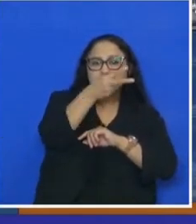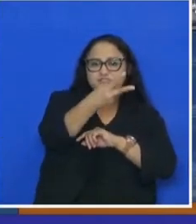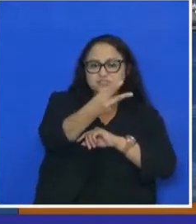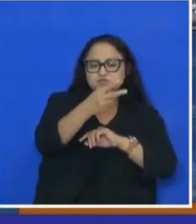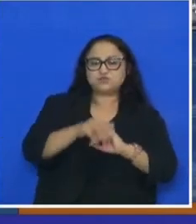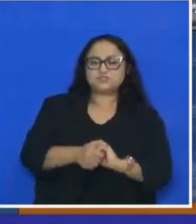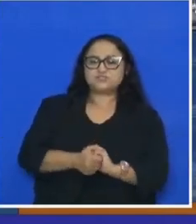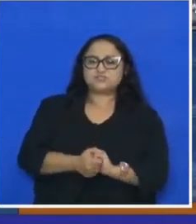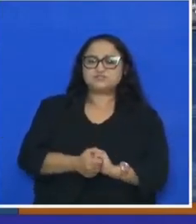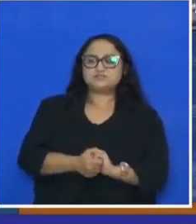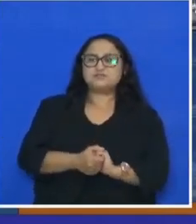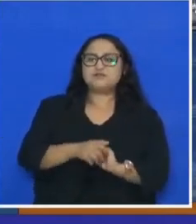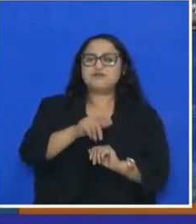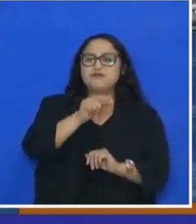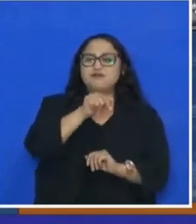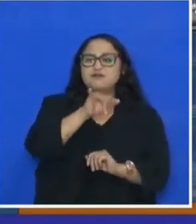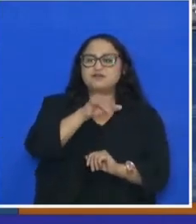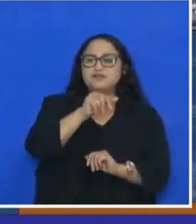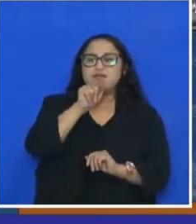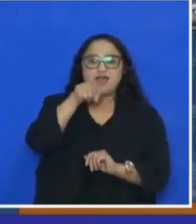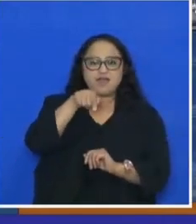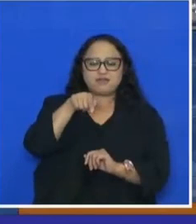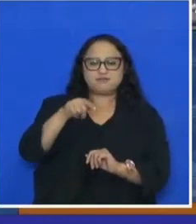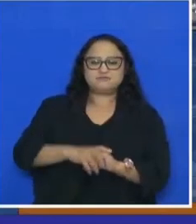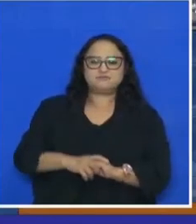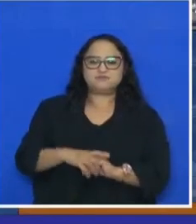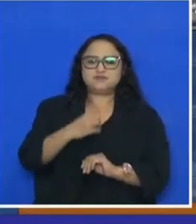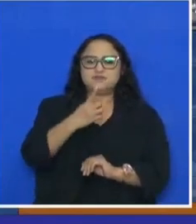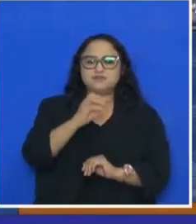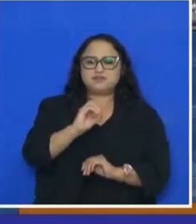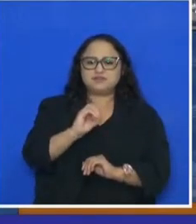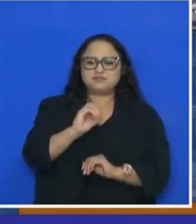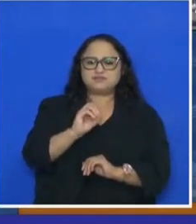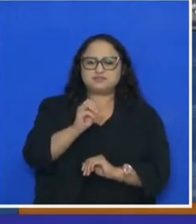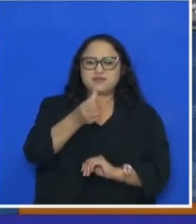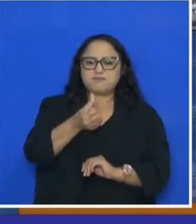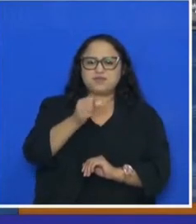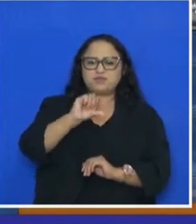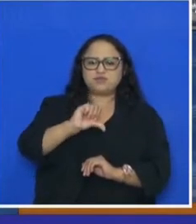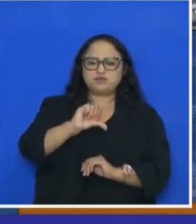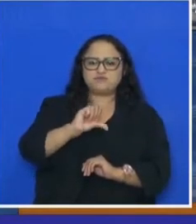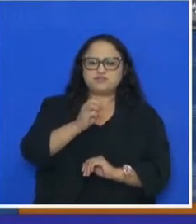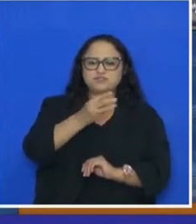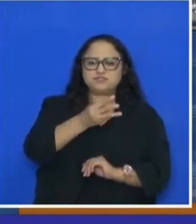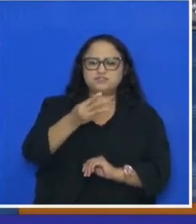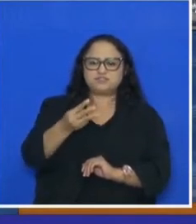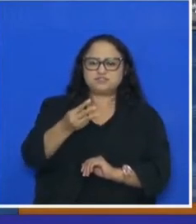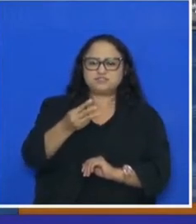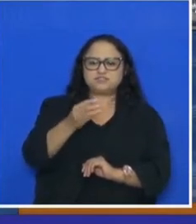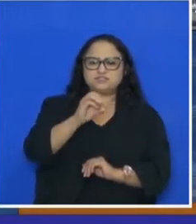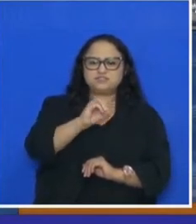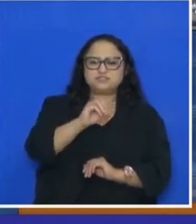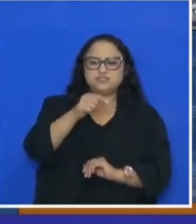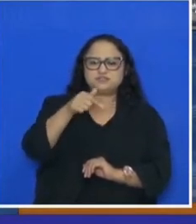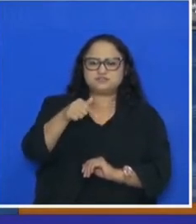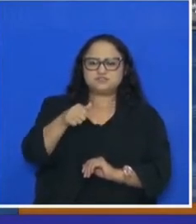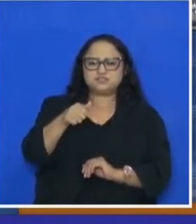.702 da Quina foram 10, 69, 33,